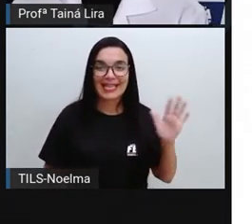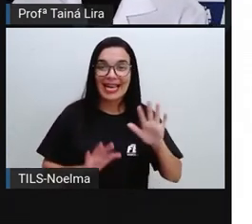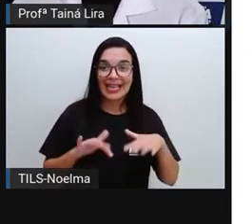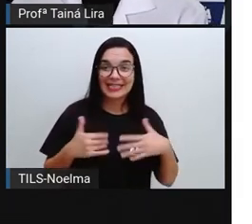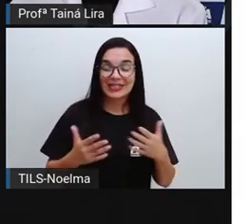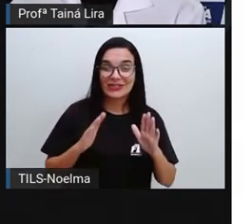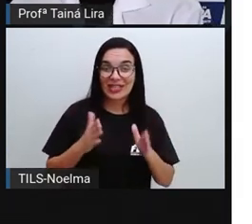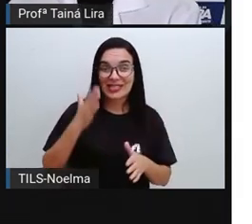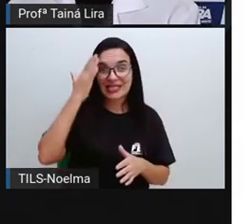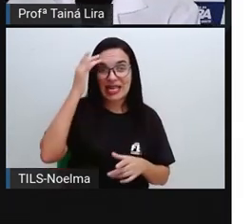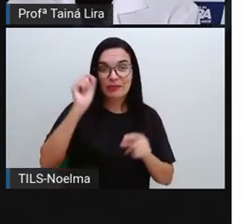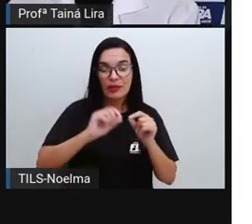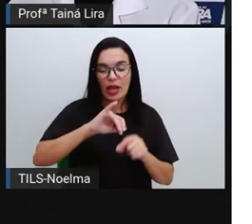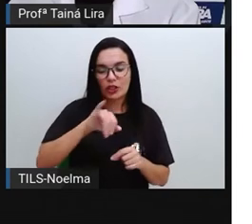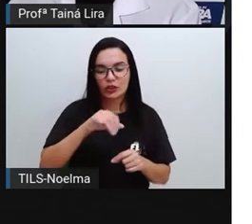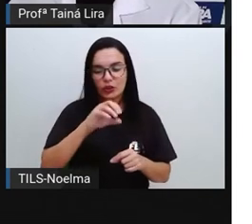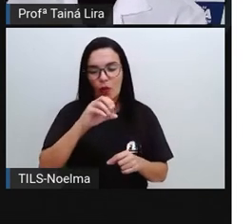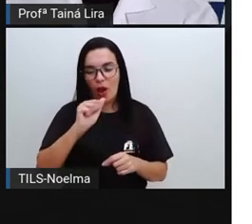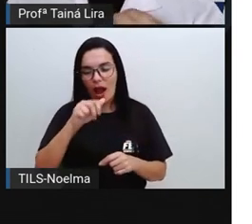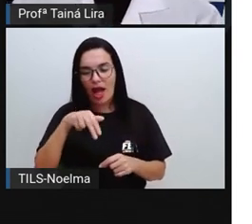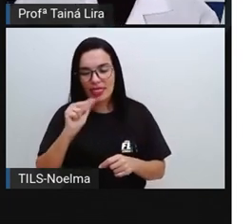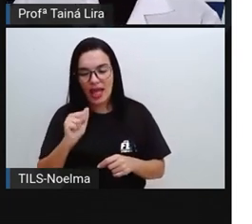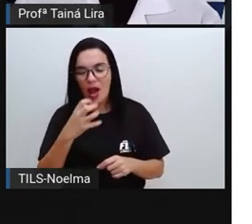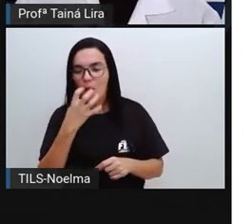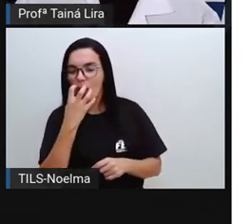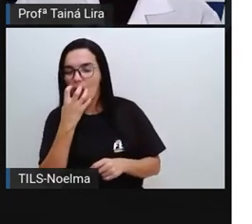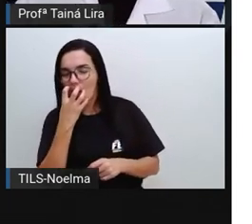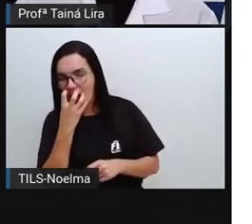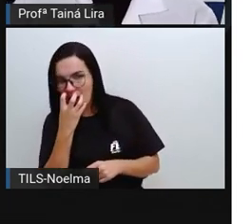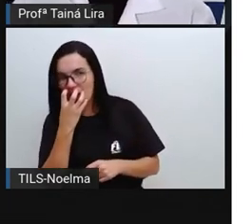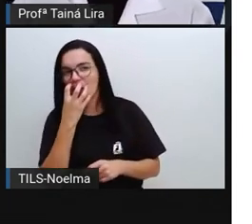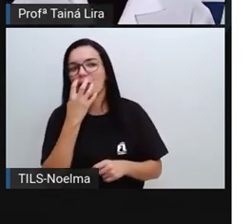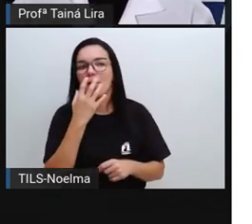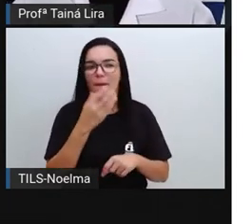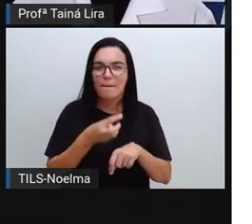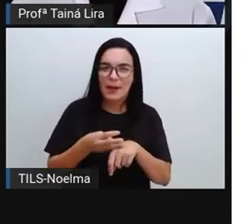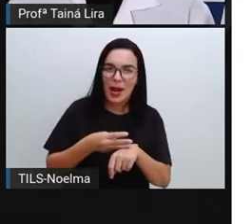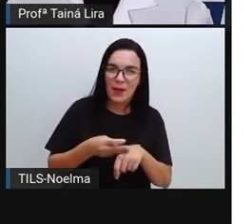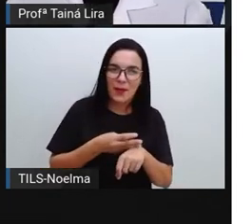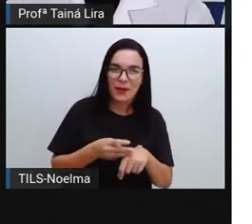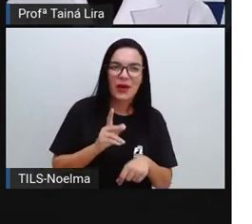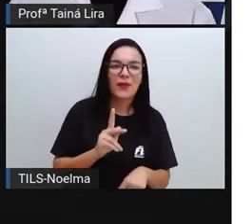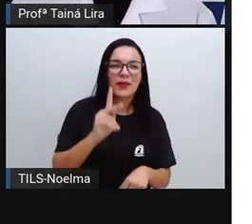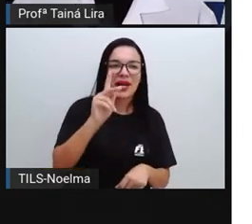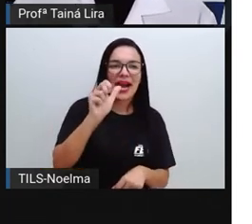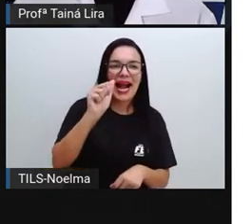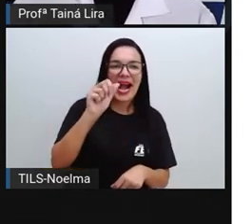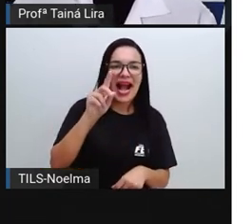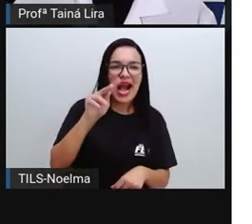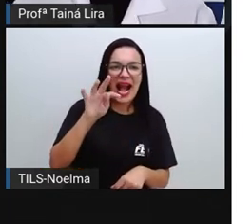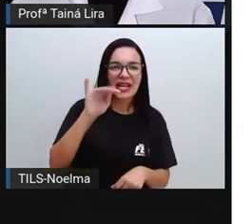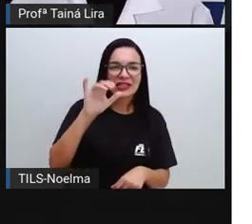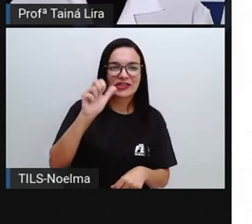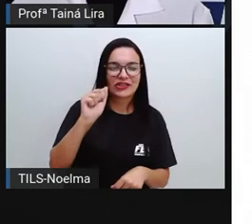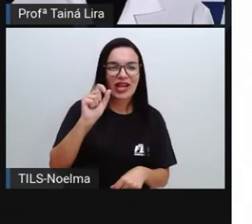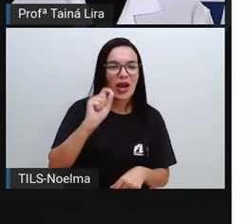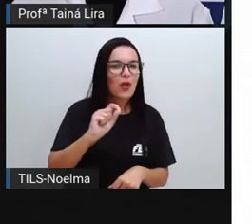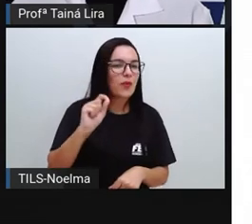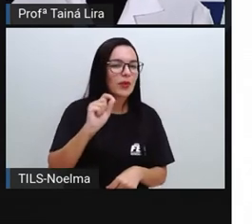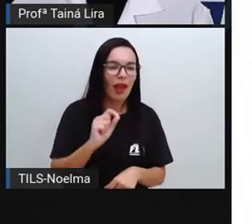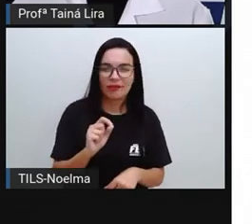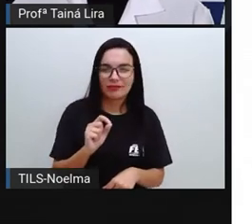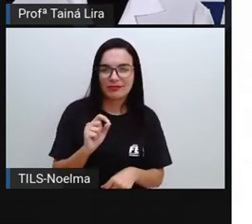cachorro de Joana é o marrom e o cachorro de Kátia é o branco. O animal de Marcela é muito